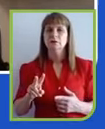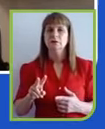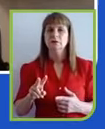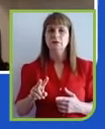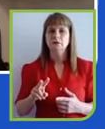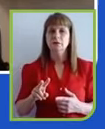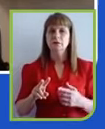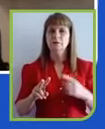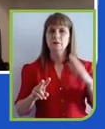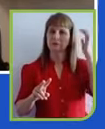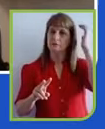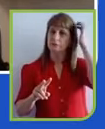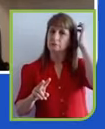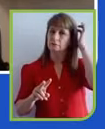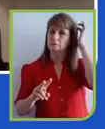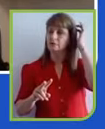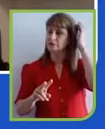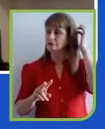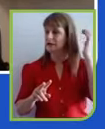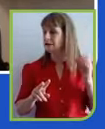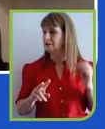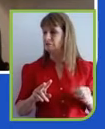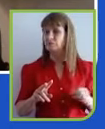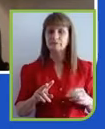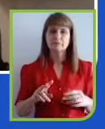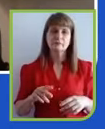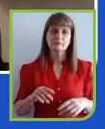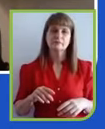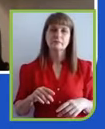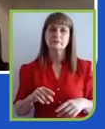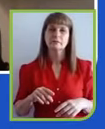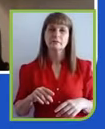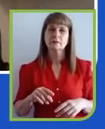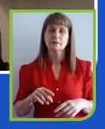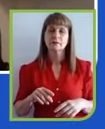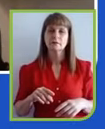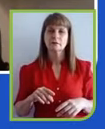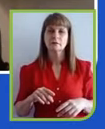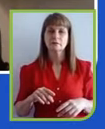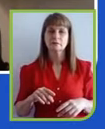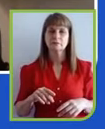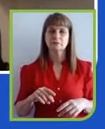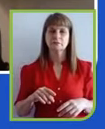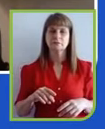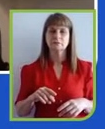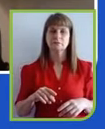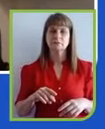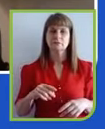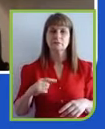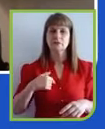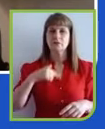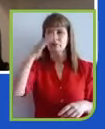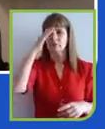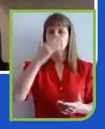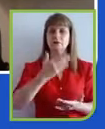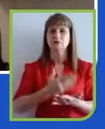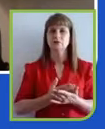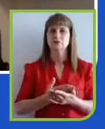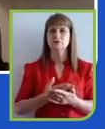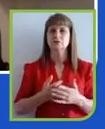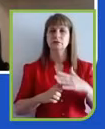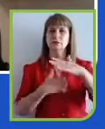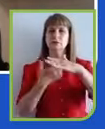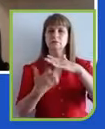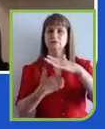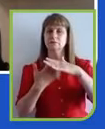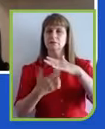que nascemos, e o segundo, por que estamos aqui. Então, eu acredito que as empresas, elas acabaram definindo os seus